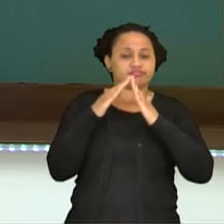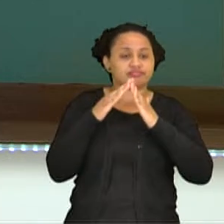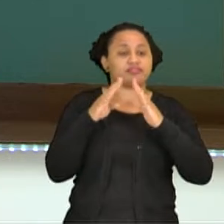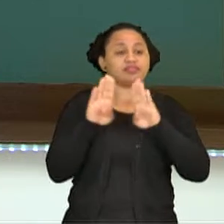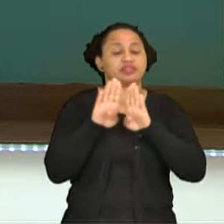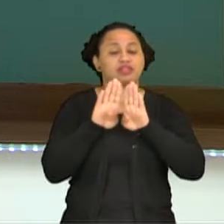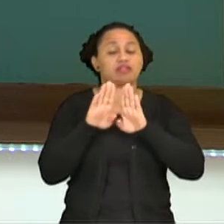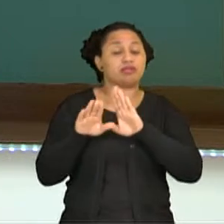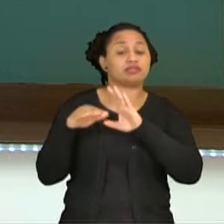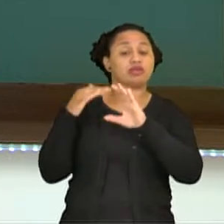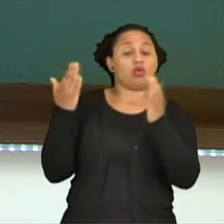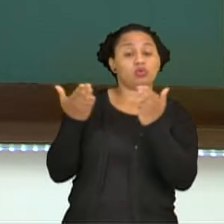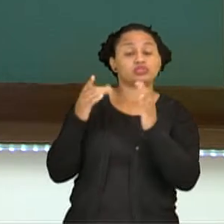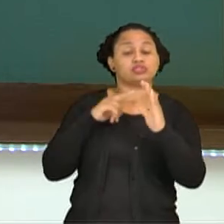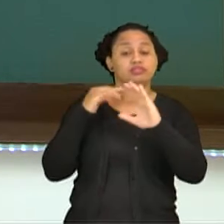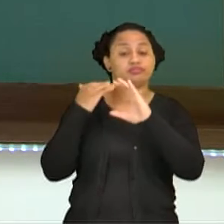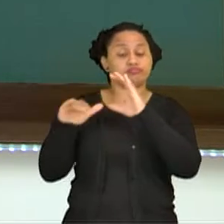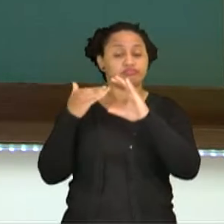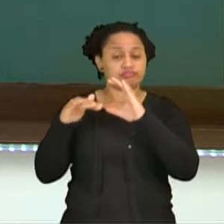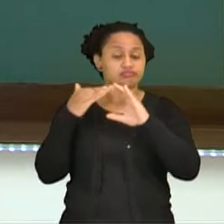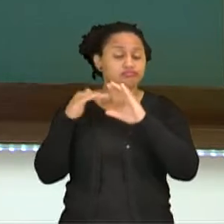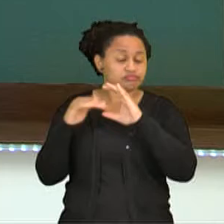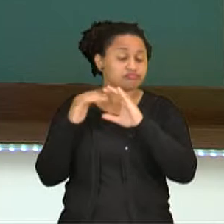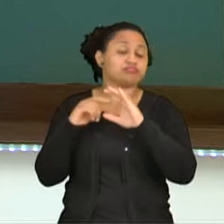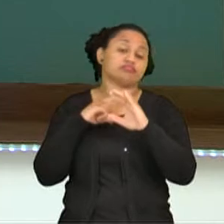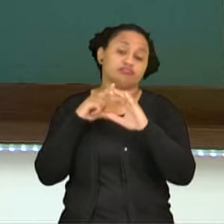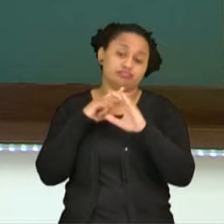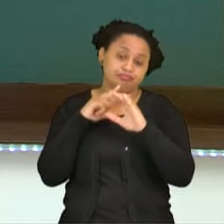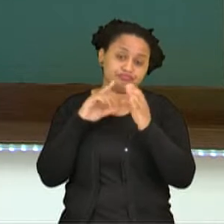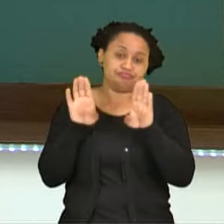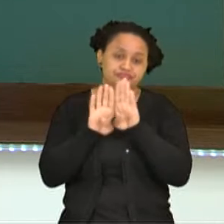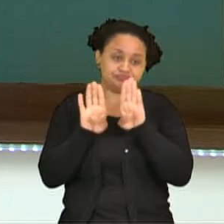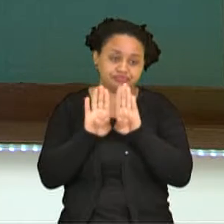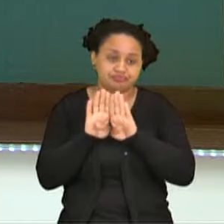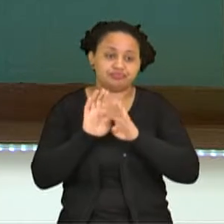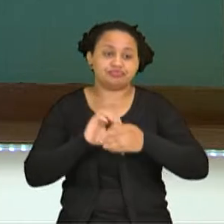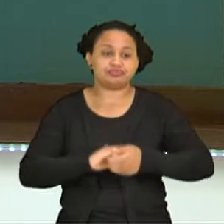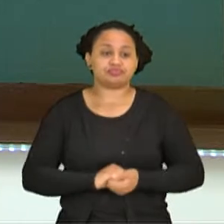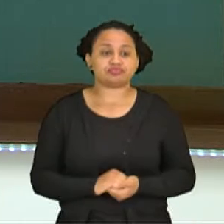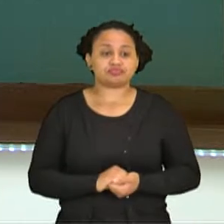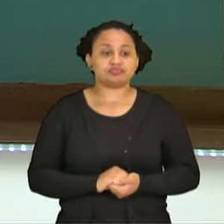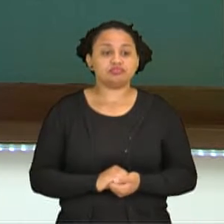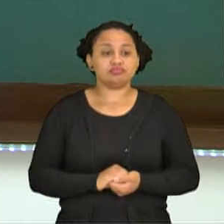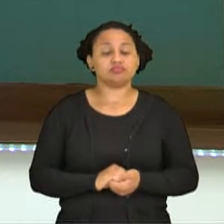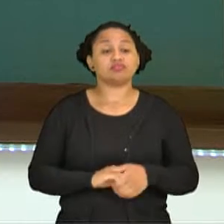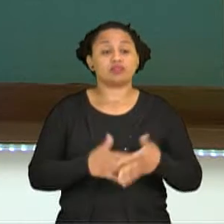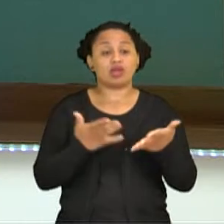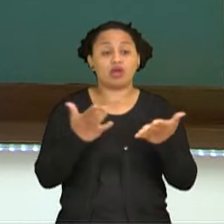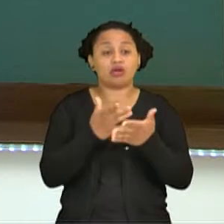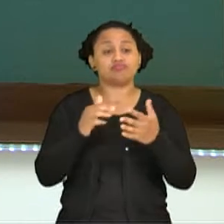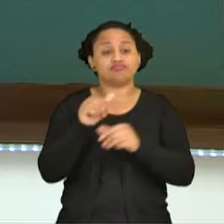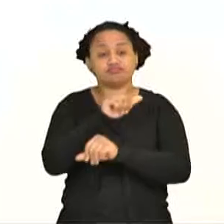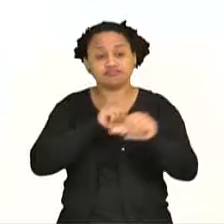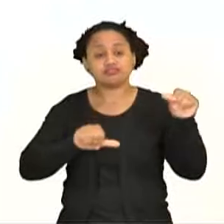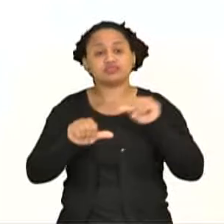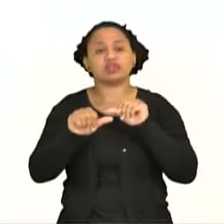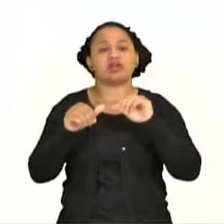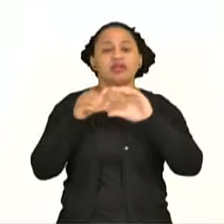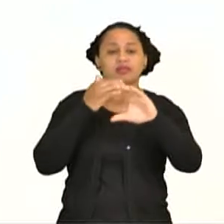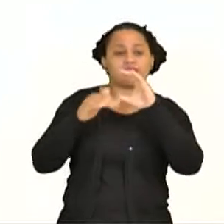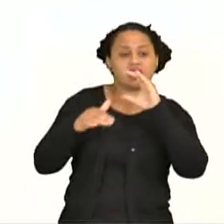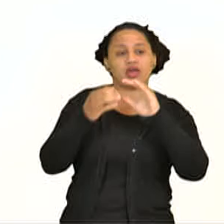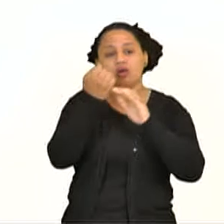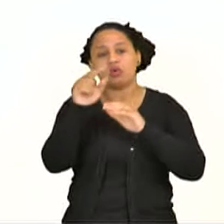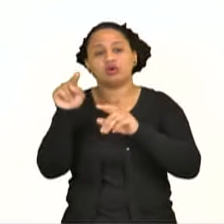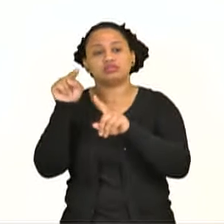o correio eletrônico, né? Conhecido também como os e-mails. Ela virtualizou-se transformando-se em e-mail